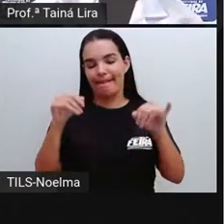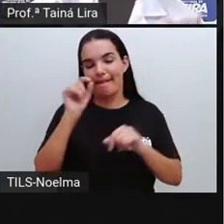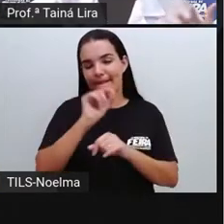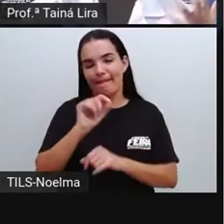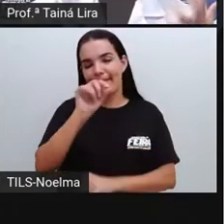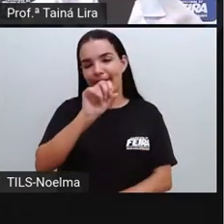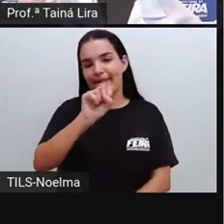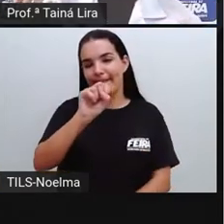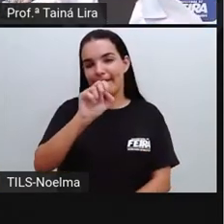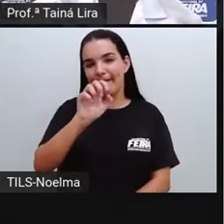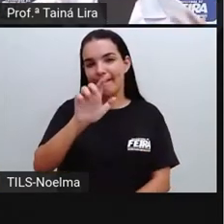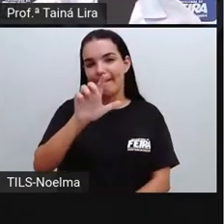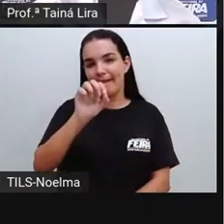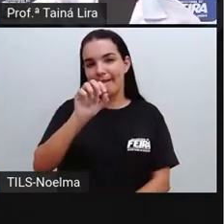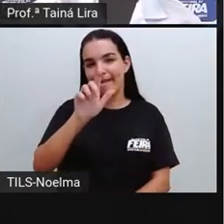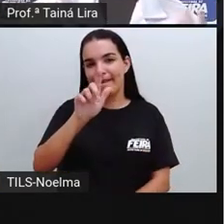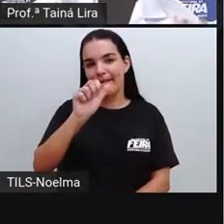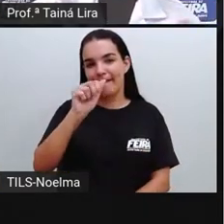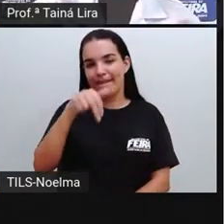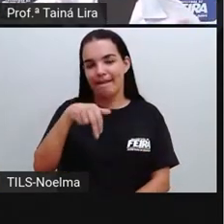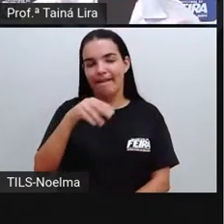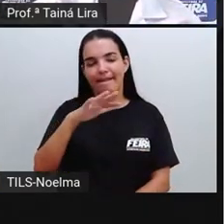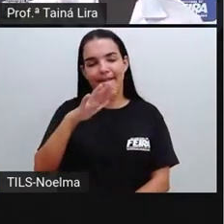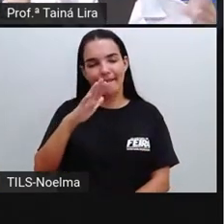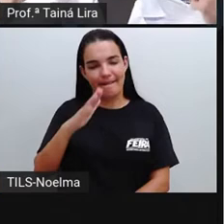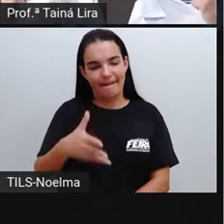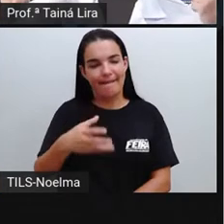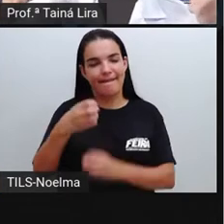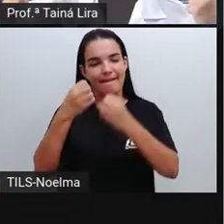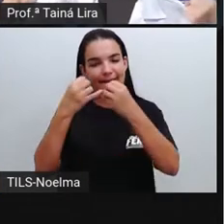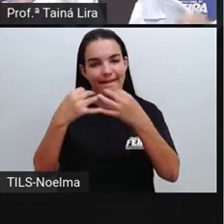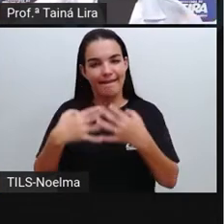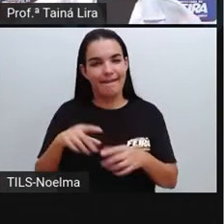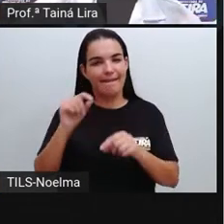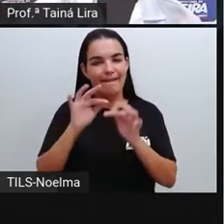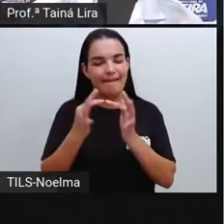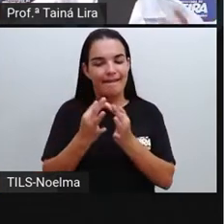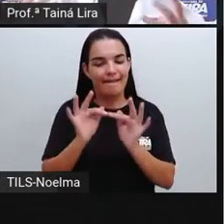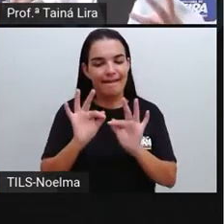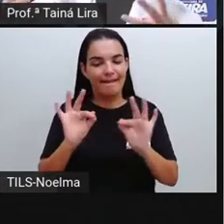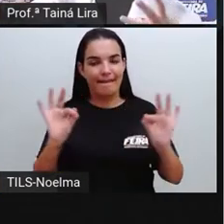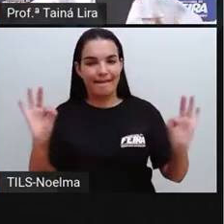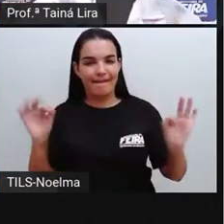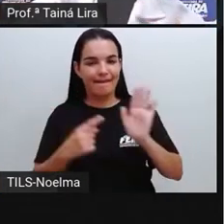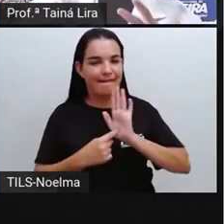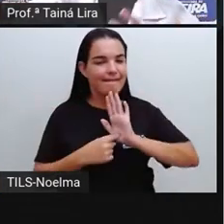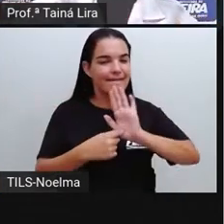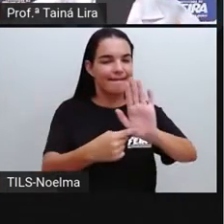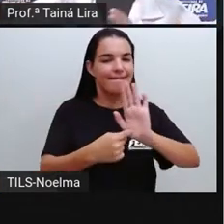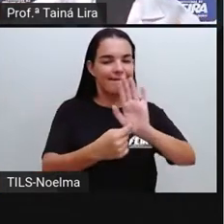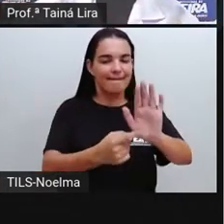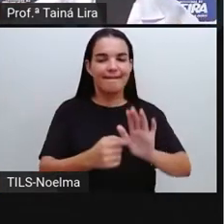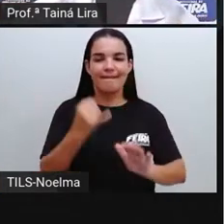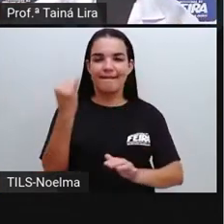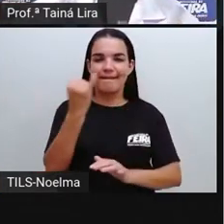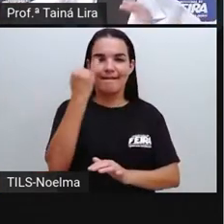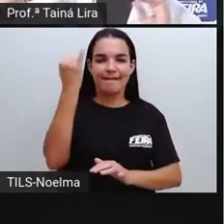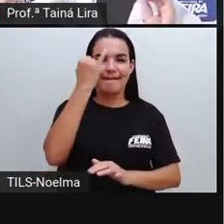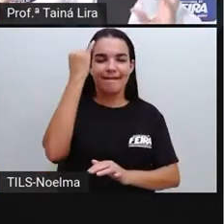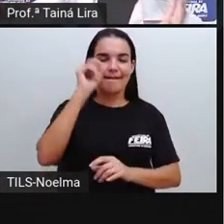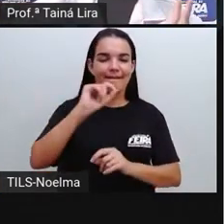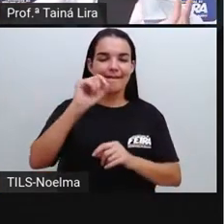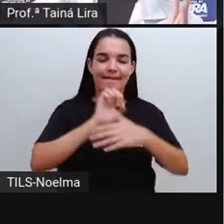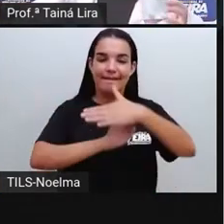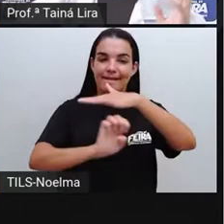Publicitários, que a gente explicou para vocês o que é um slogan, que é aquela frase que identifica a empresa, né? É uma